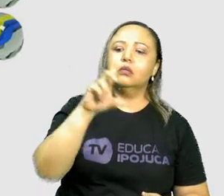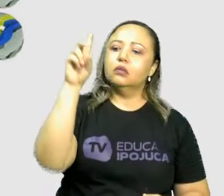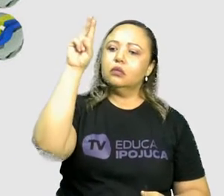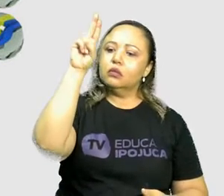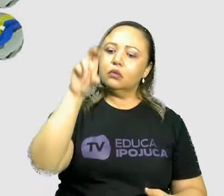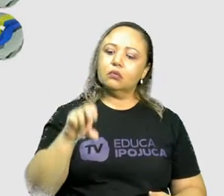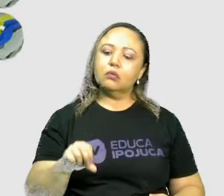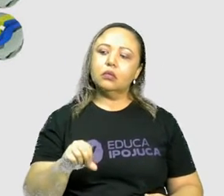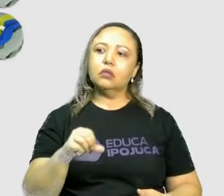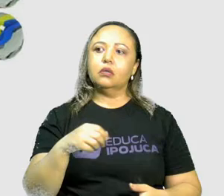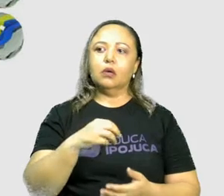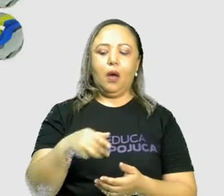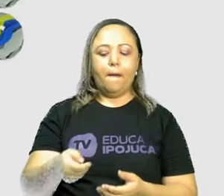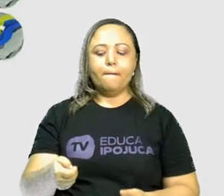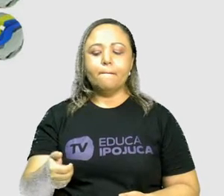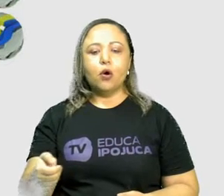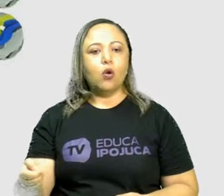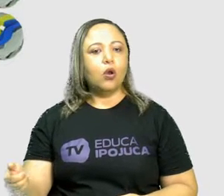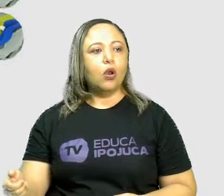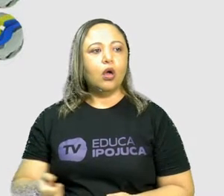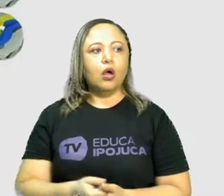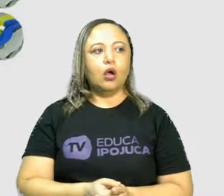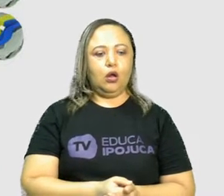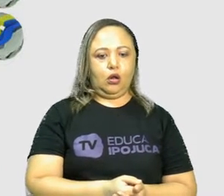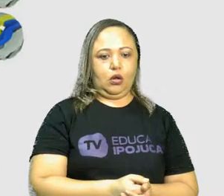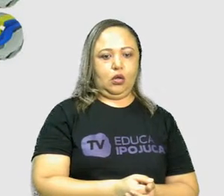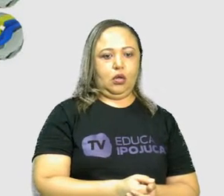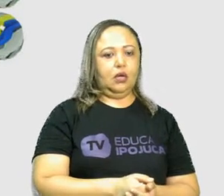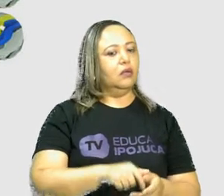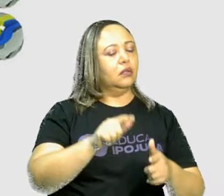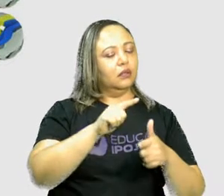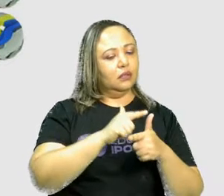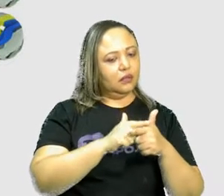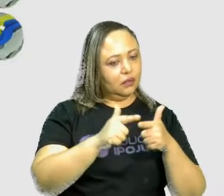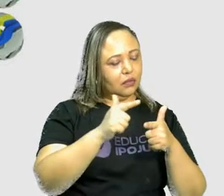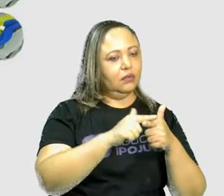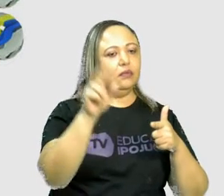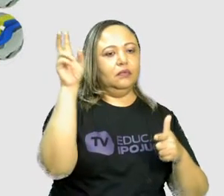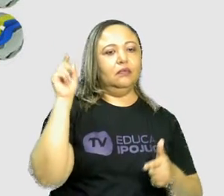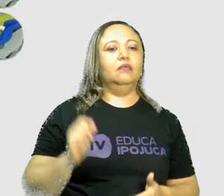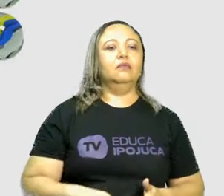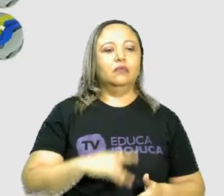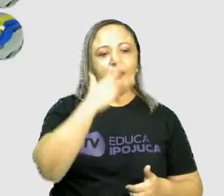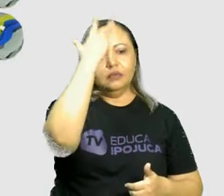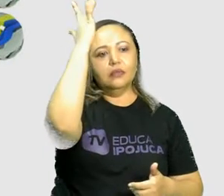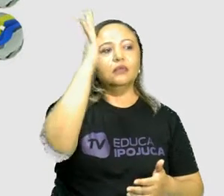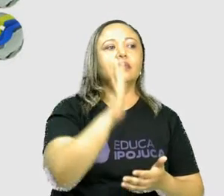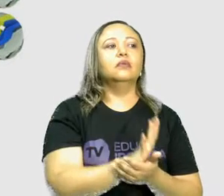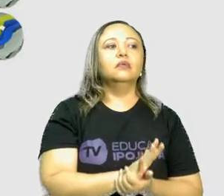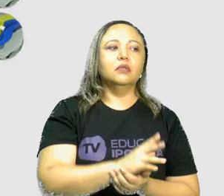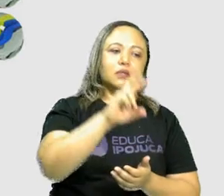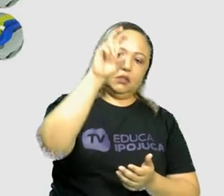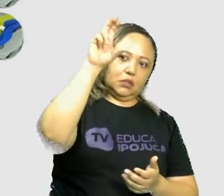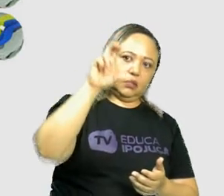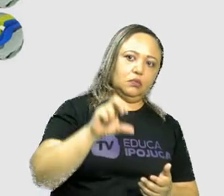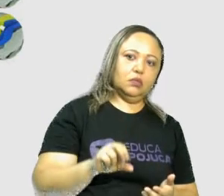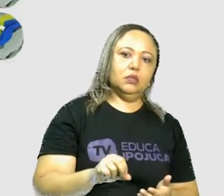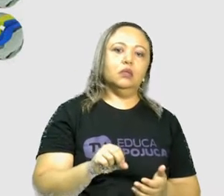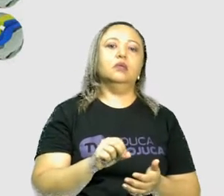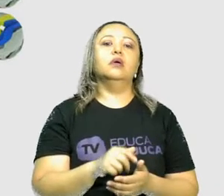é. E aí a divisão ficou até mais fácil, né? Essa é uma possibilidade. 50